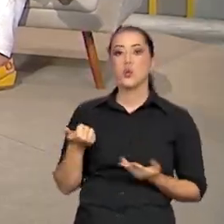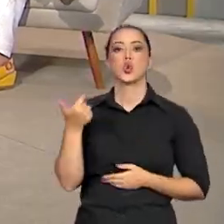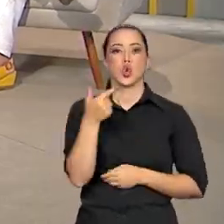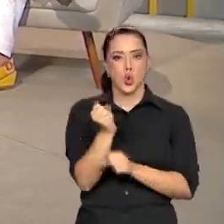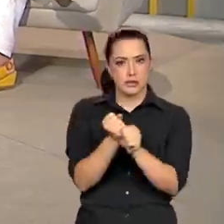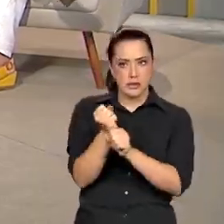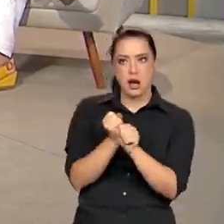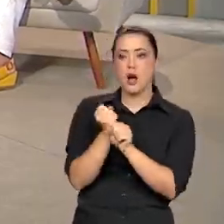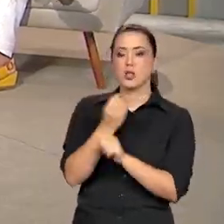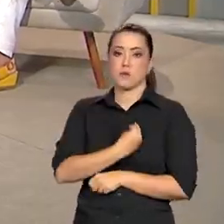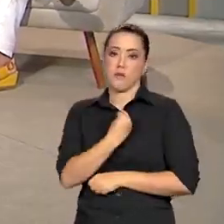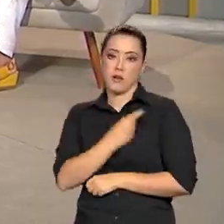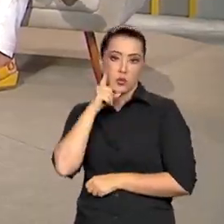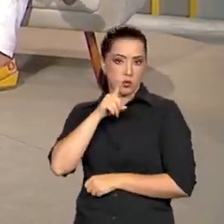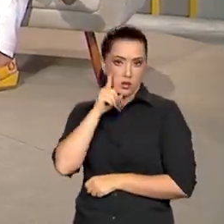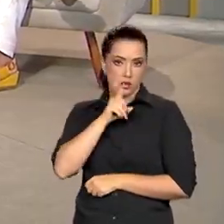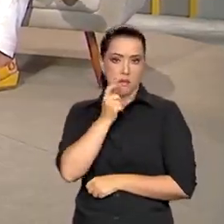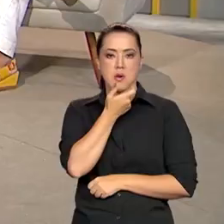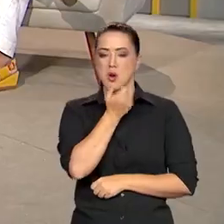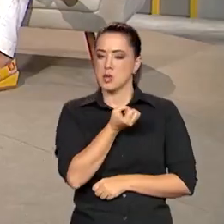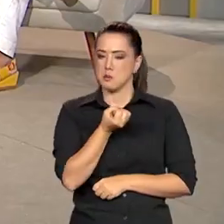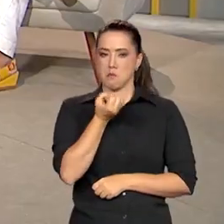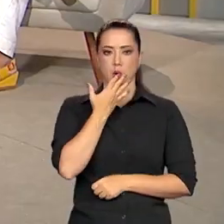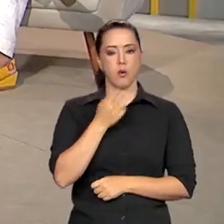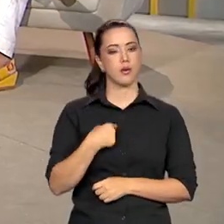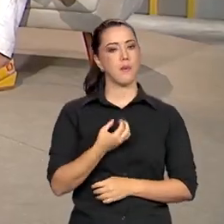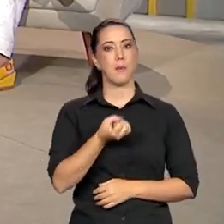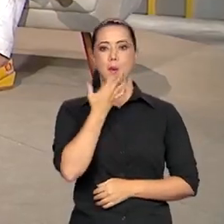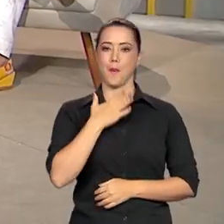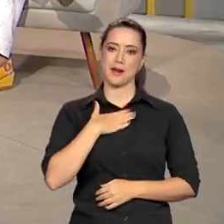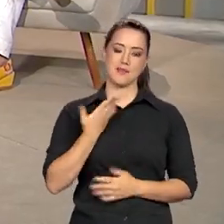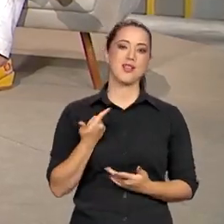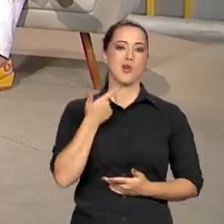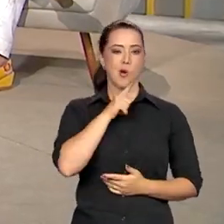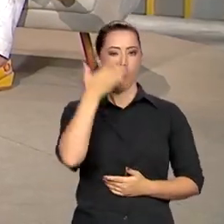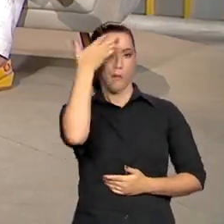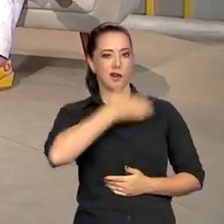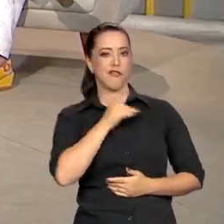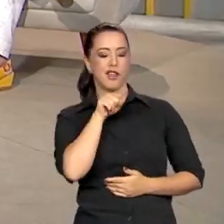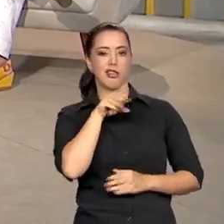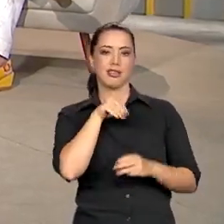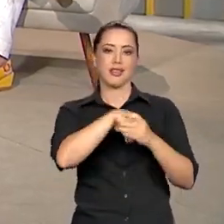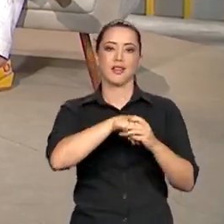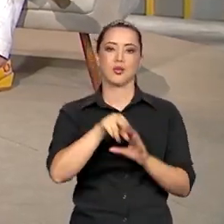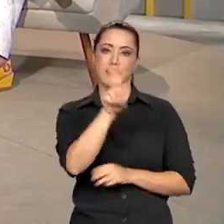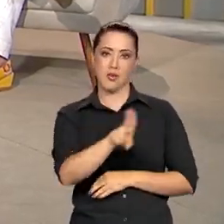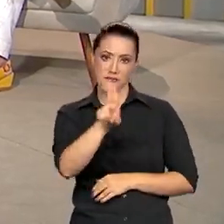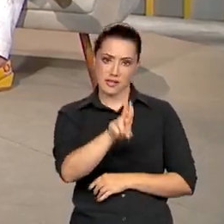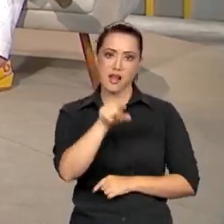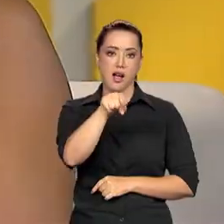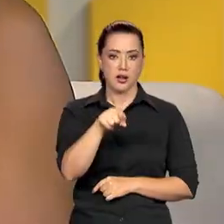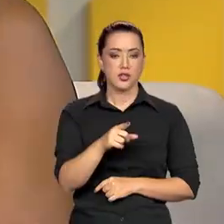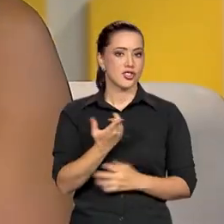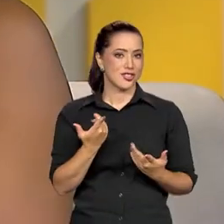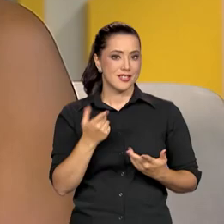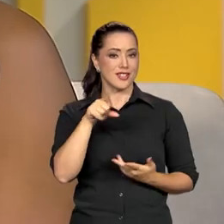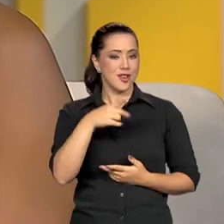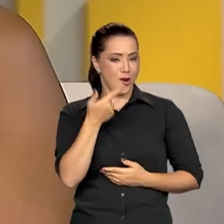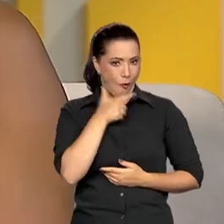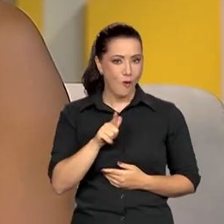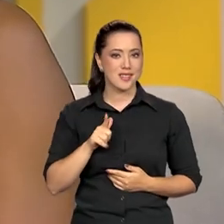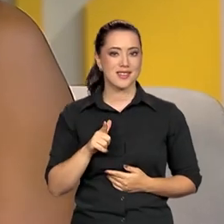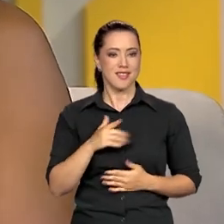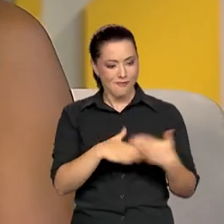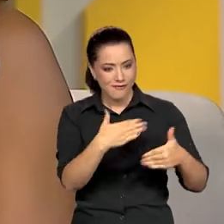12 anos nos Estados Unidos, estava com o inglês fluente e foi ótimo que eu consegui comprovar dentro da universidade que aquilo não era real. Para além